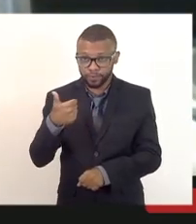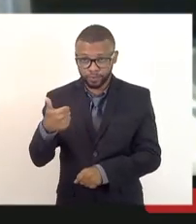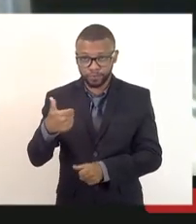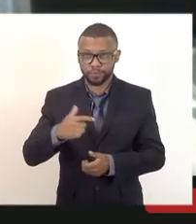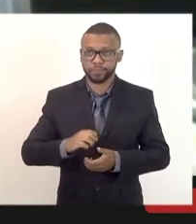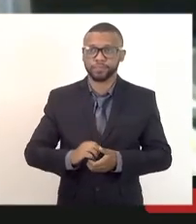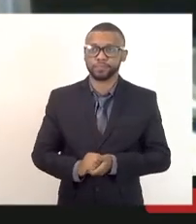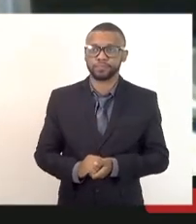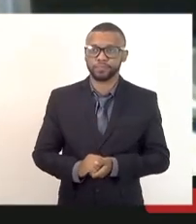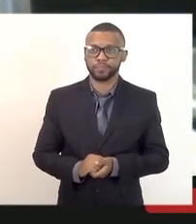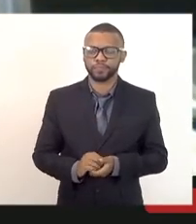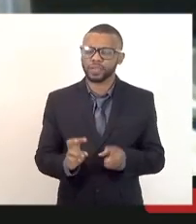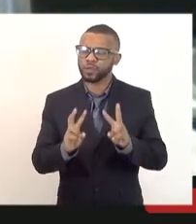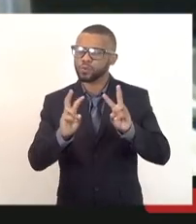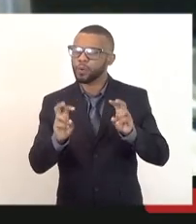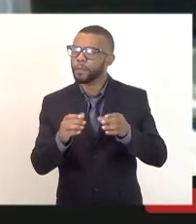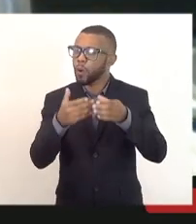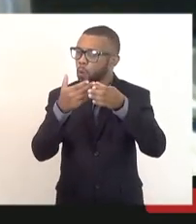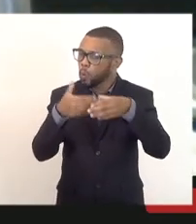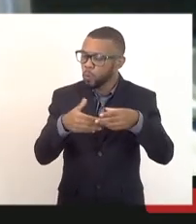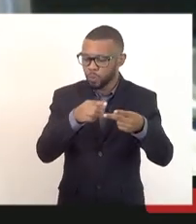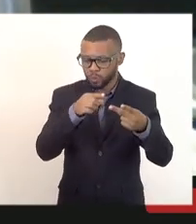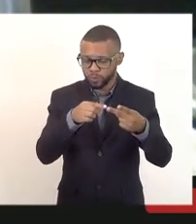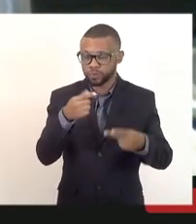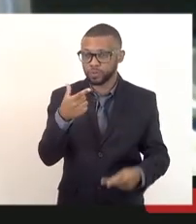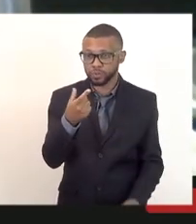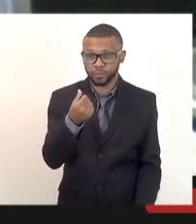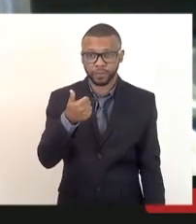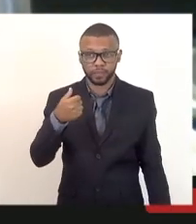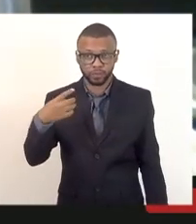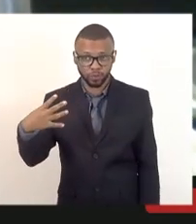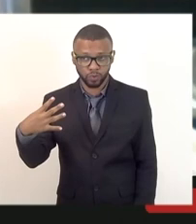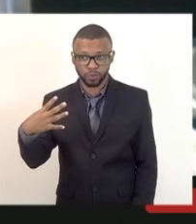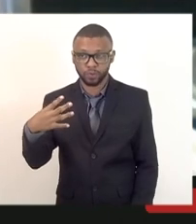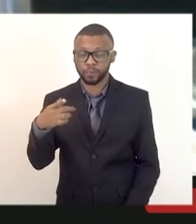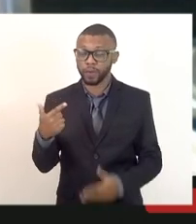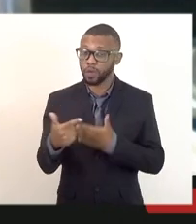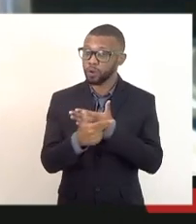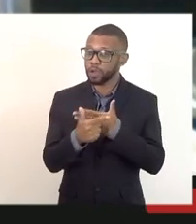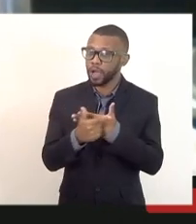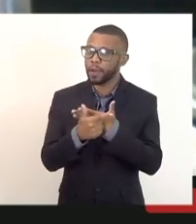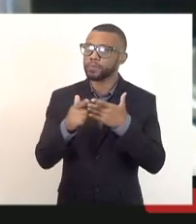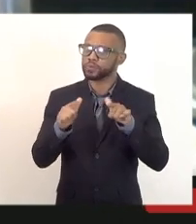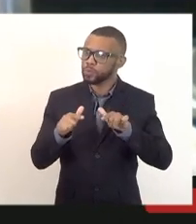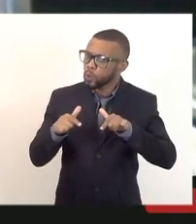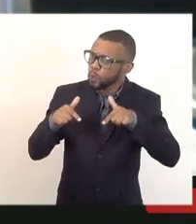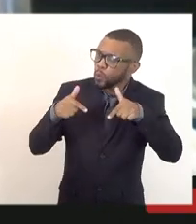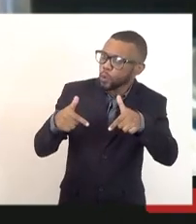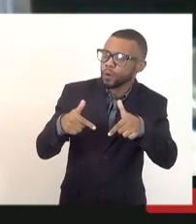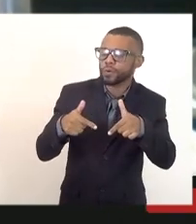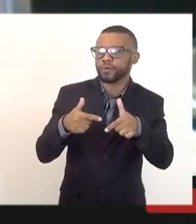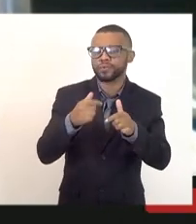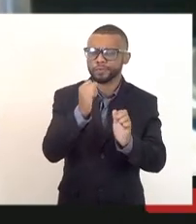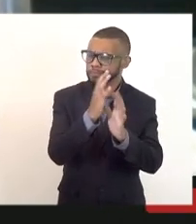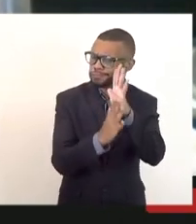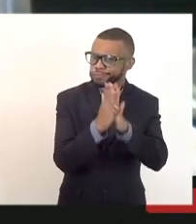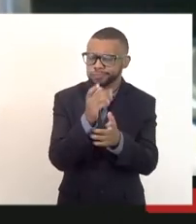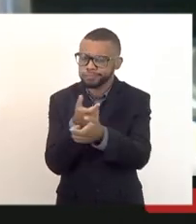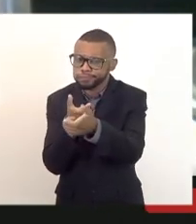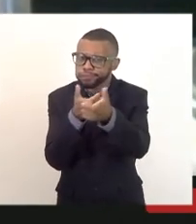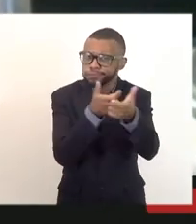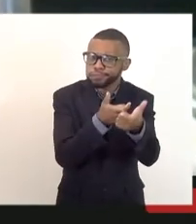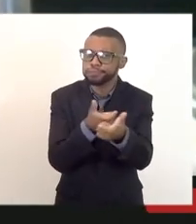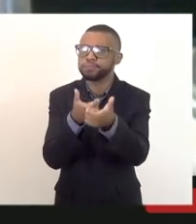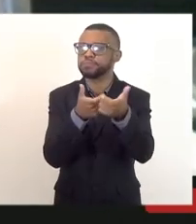relação ao concurso de 2014 para o cargo de combatente, foram destinadas 400